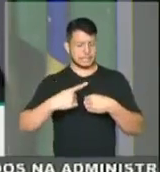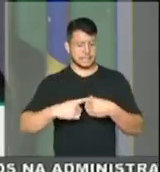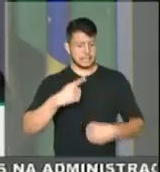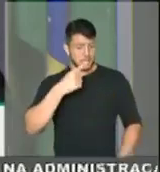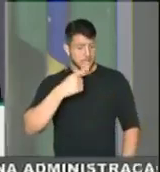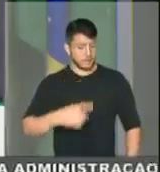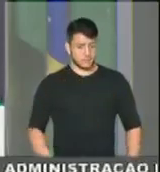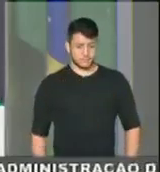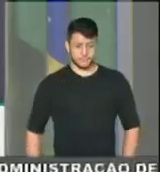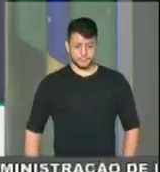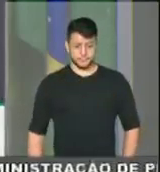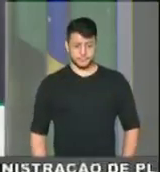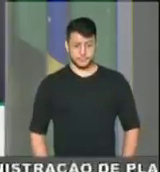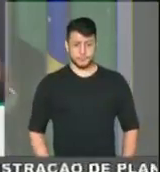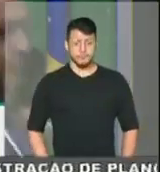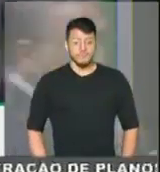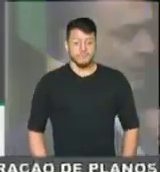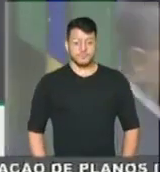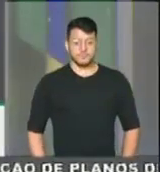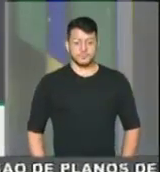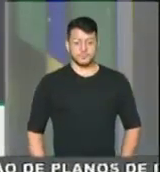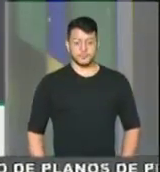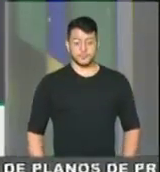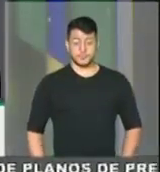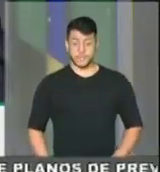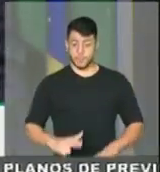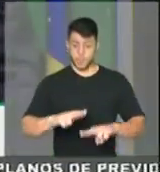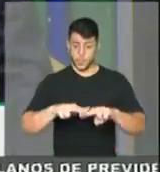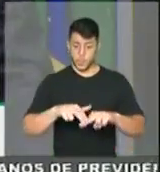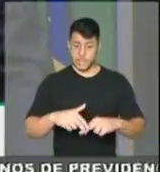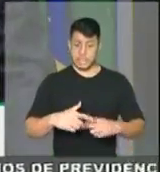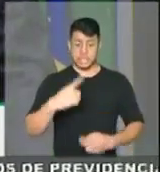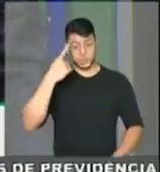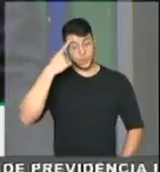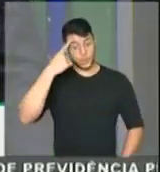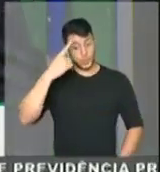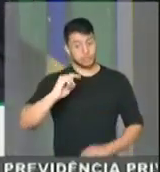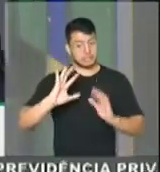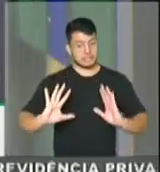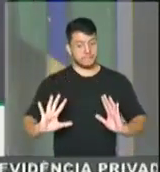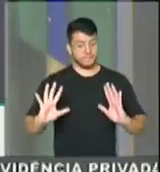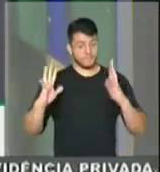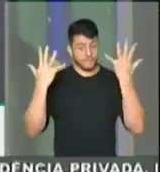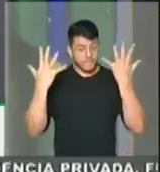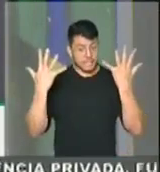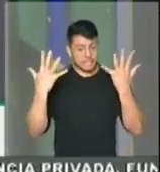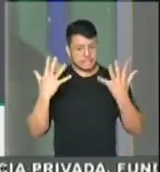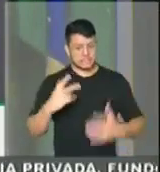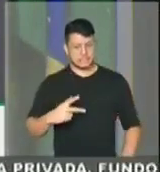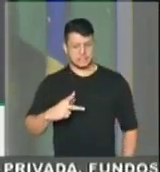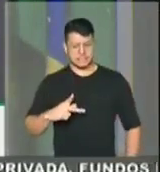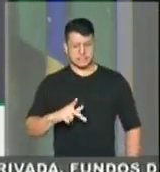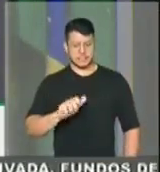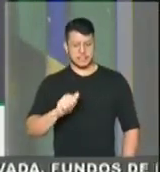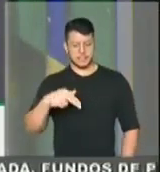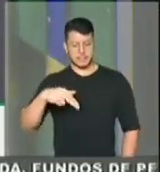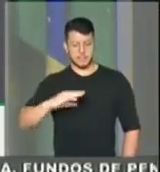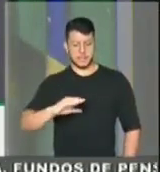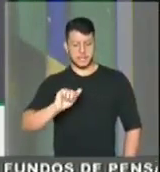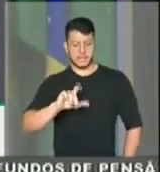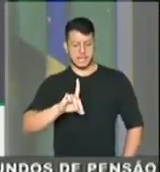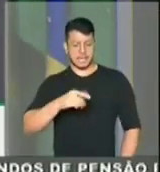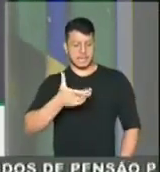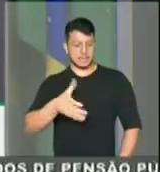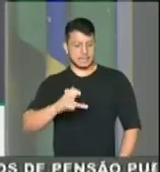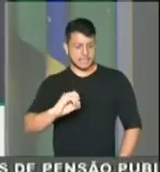em dia de pancadão, em dia de baile funk